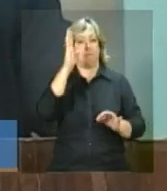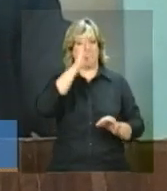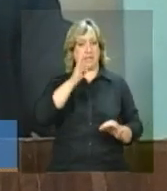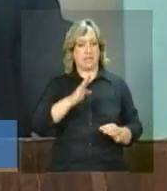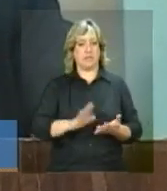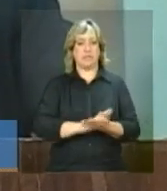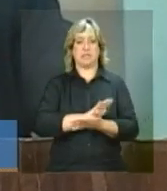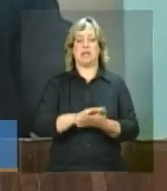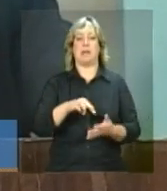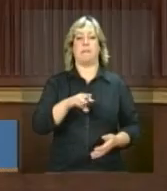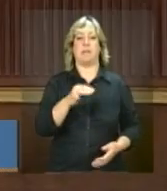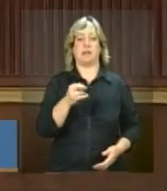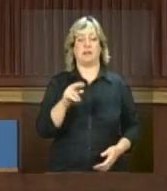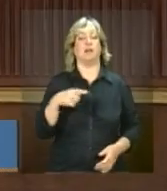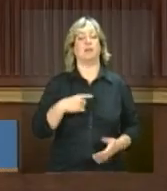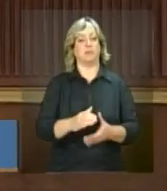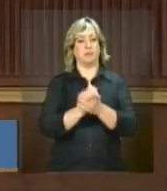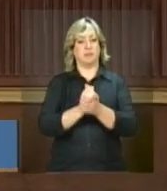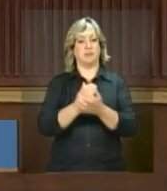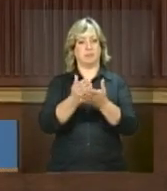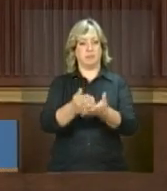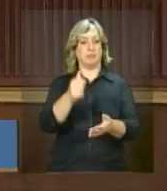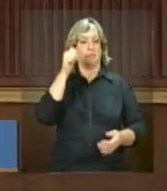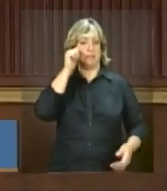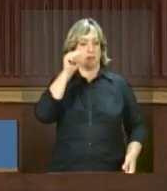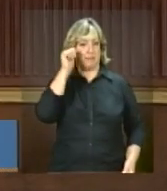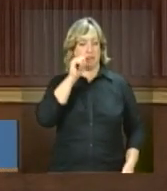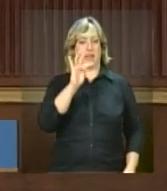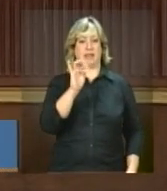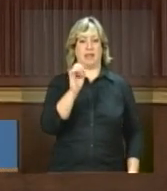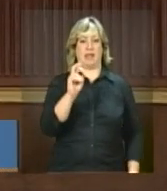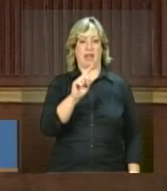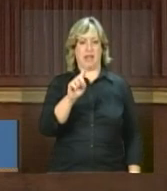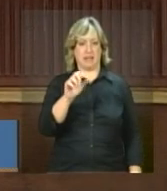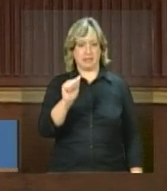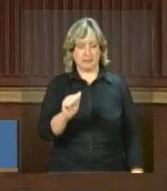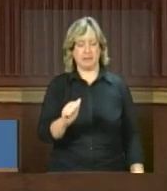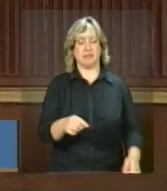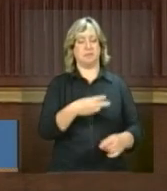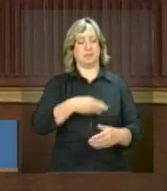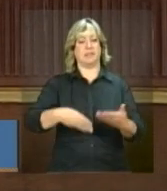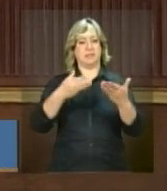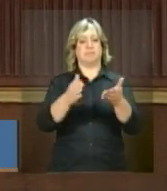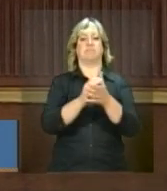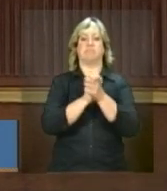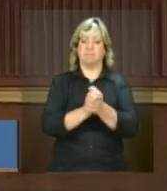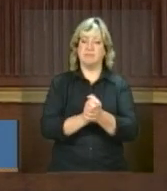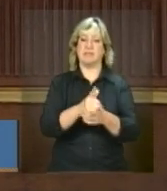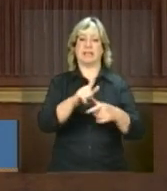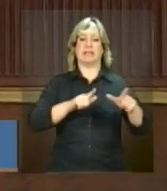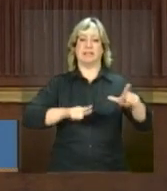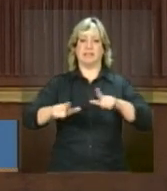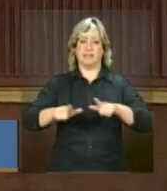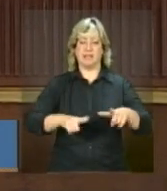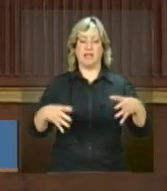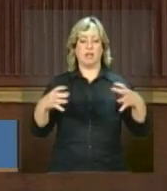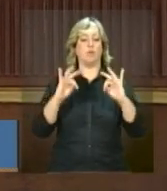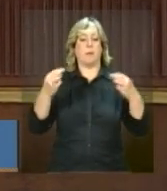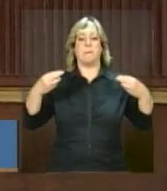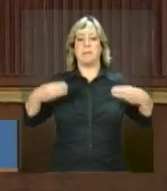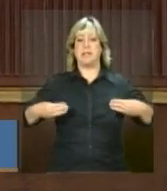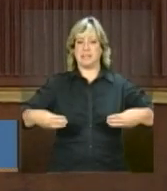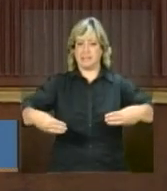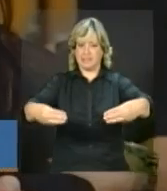cumprimento à ministra Tereza Campelo, que articula esse processo de integração entre os ministérios